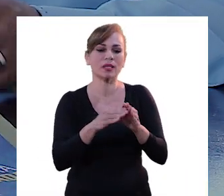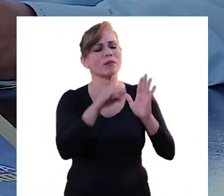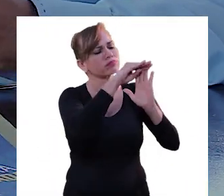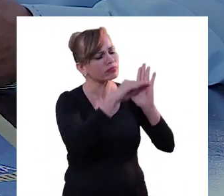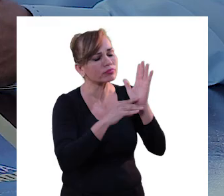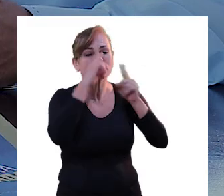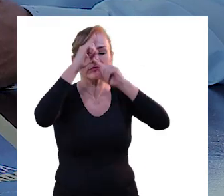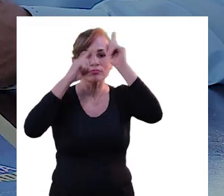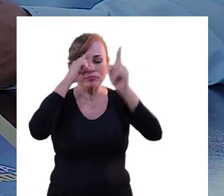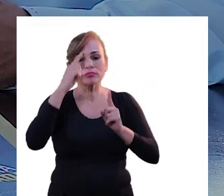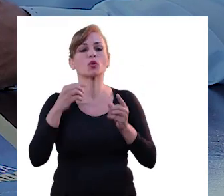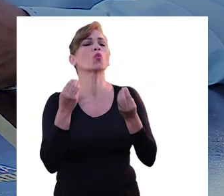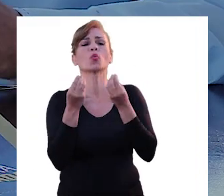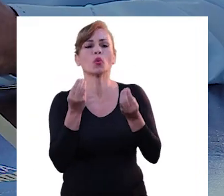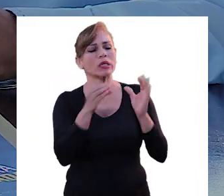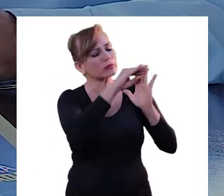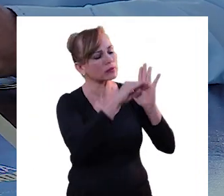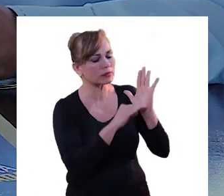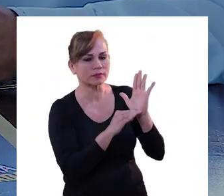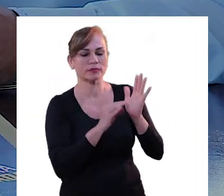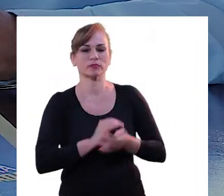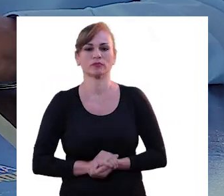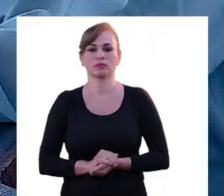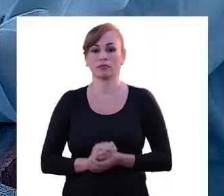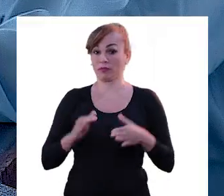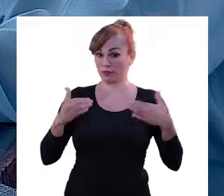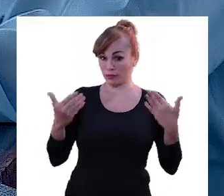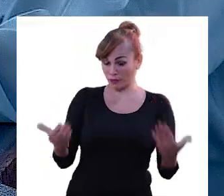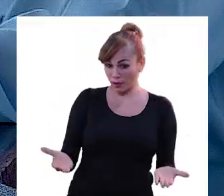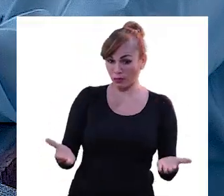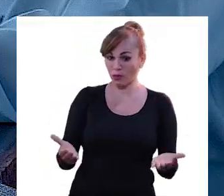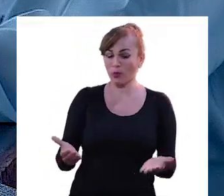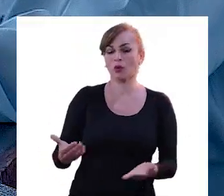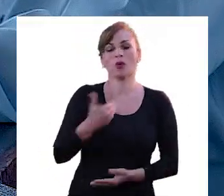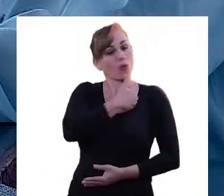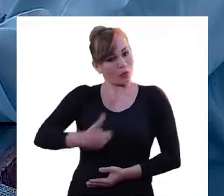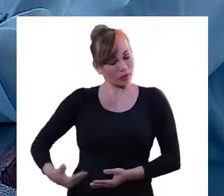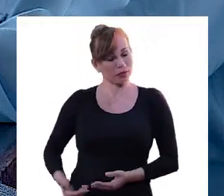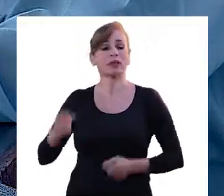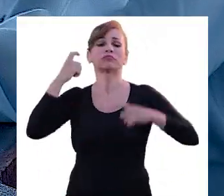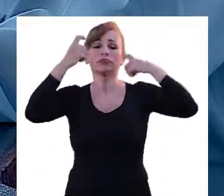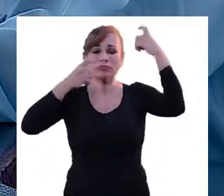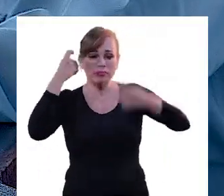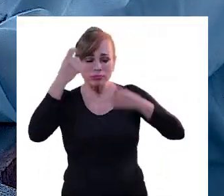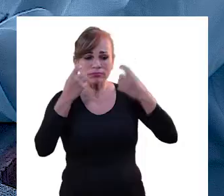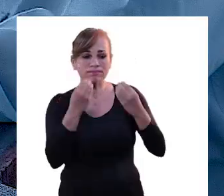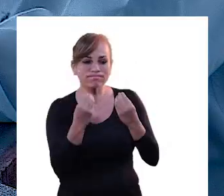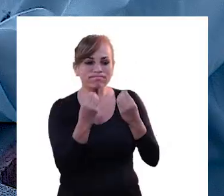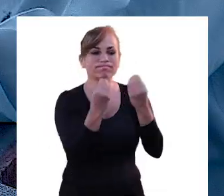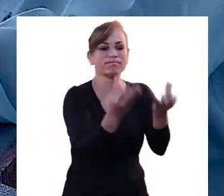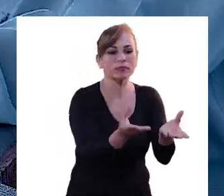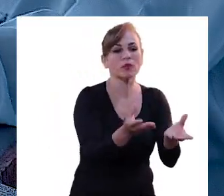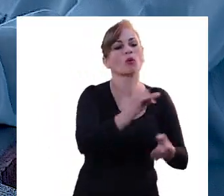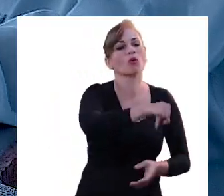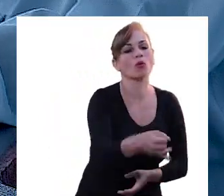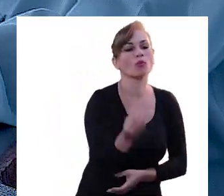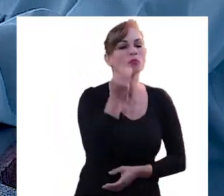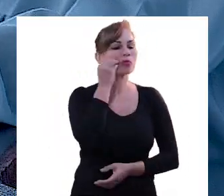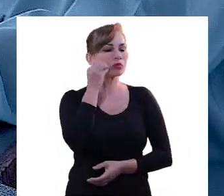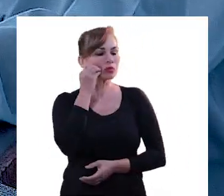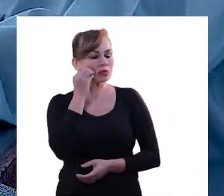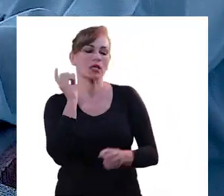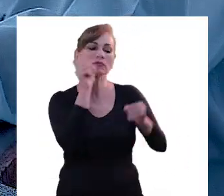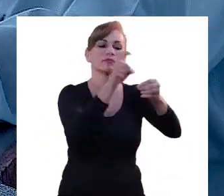empresário. O que consta nessa cartilha e qual a importância? O estado, preocupado com isso, busca parcerias, busca dar